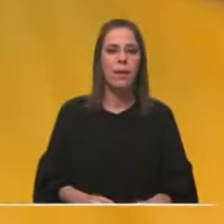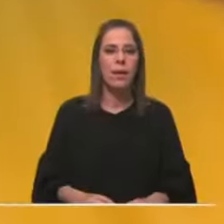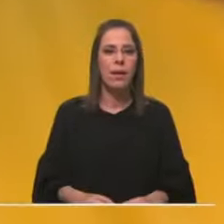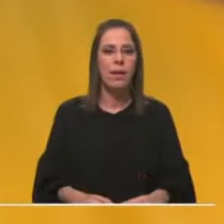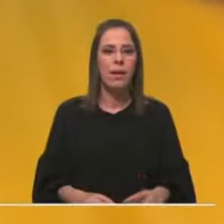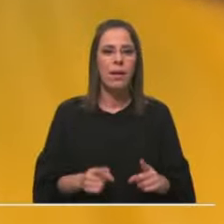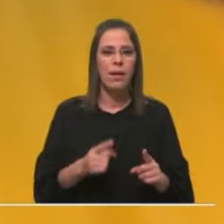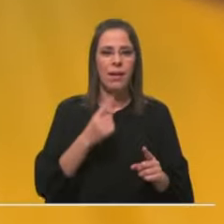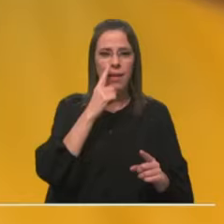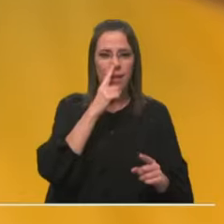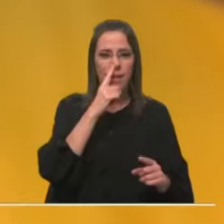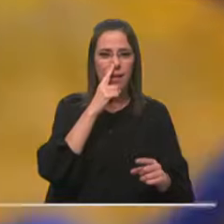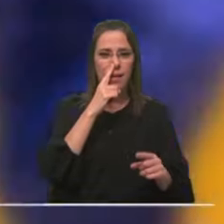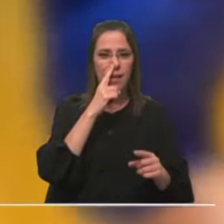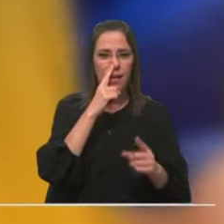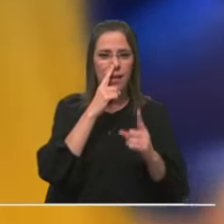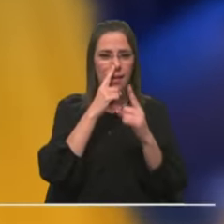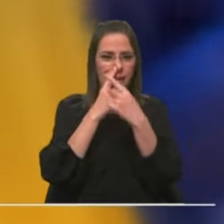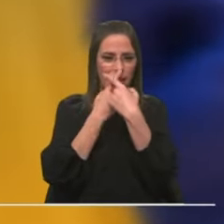embora.